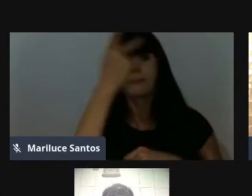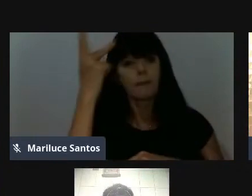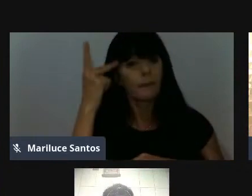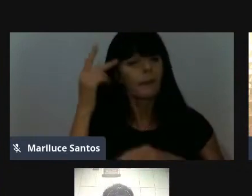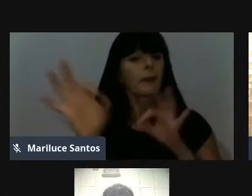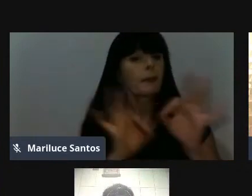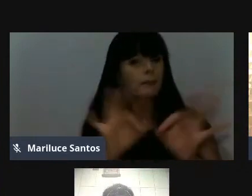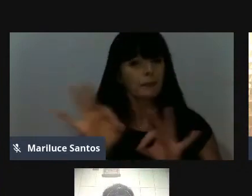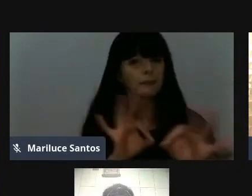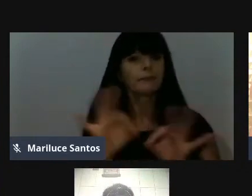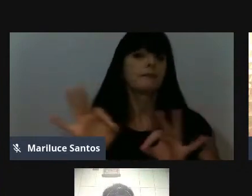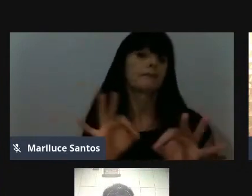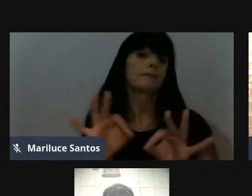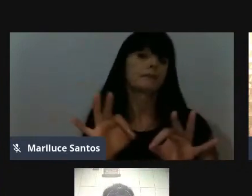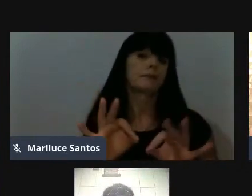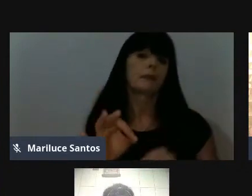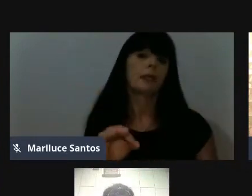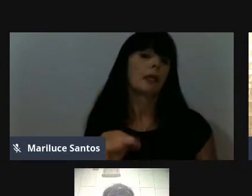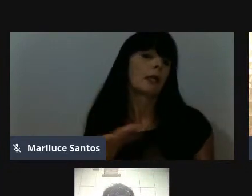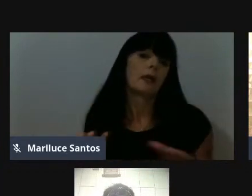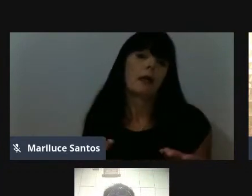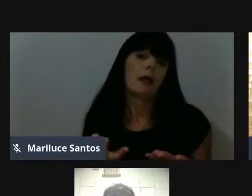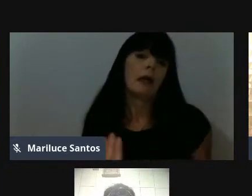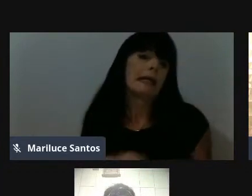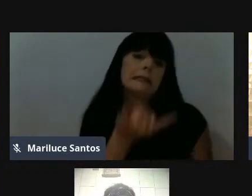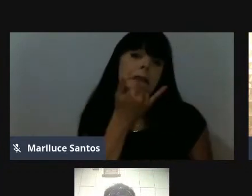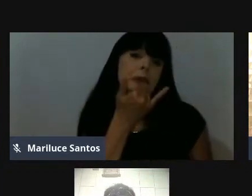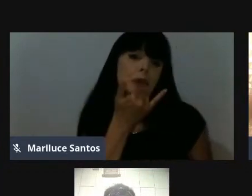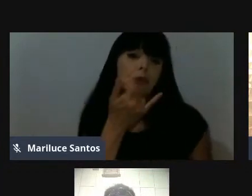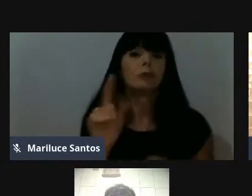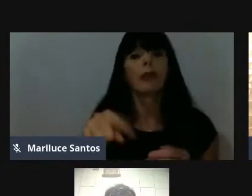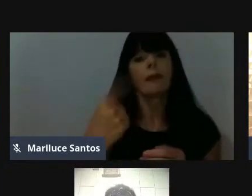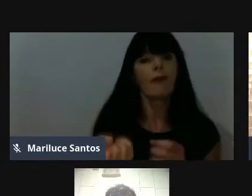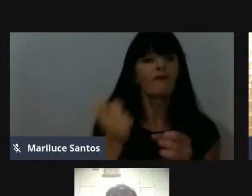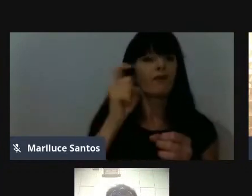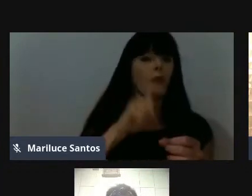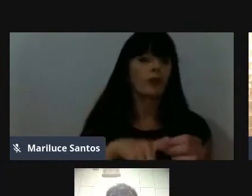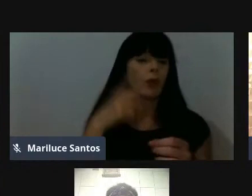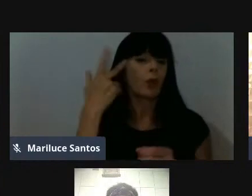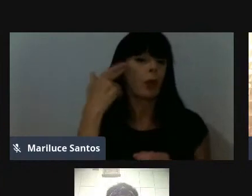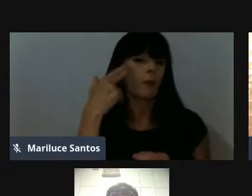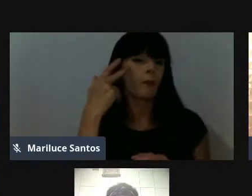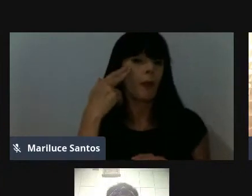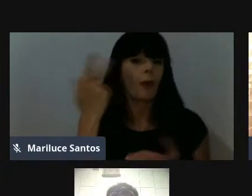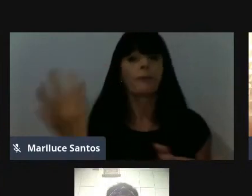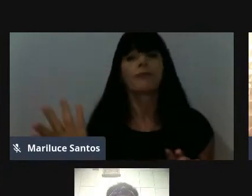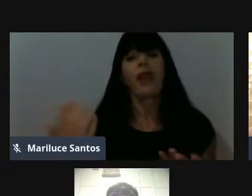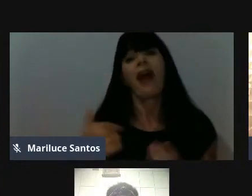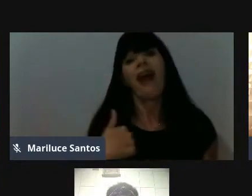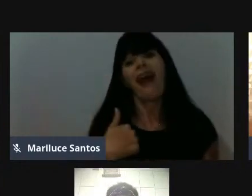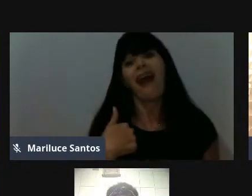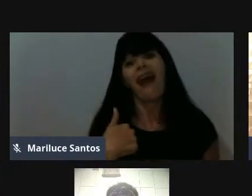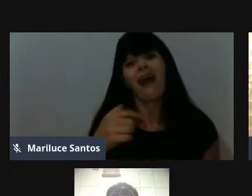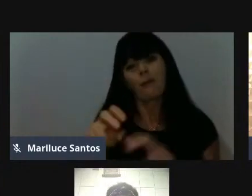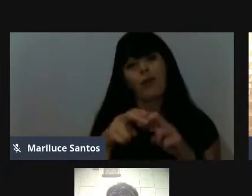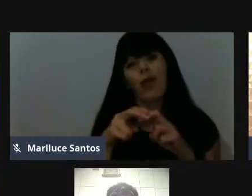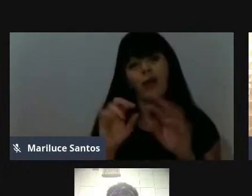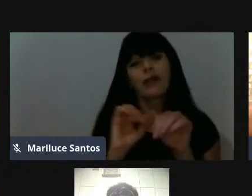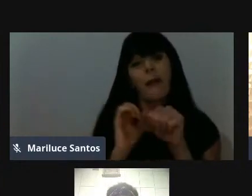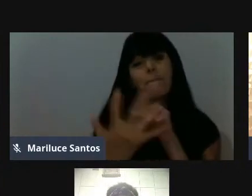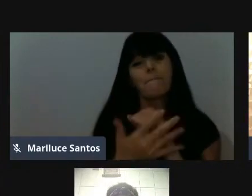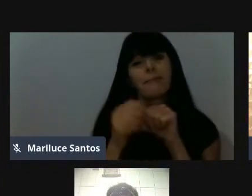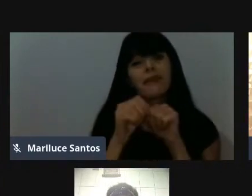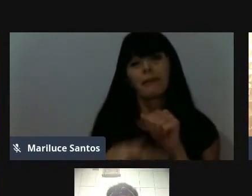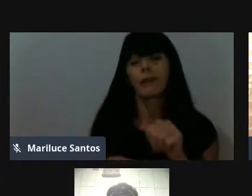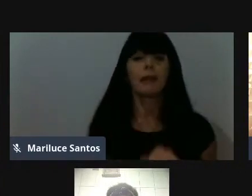será uma desculpa quando tudo voltar ao normal e você ser cobrado, vai ser cobrado, fala assim, ah, porque era pandemia, não tem desculpa,